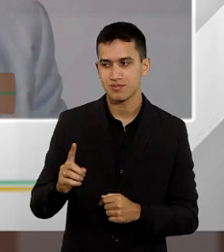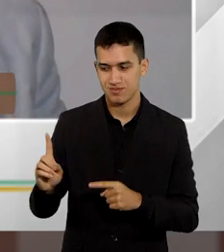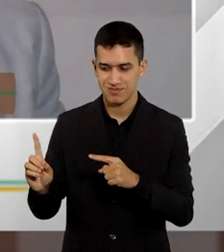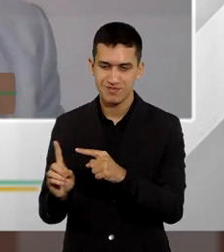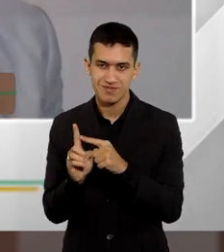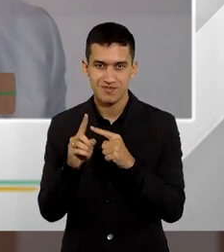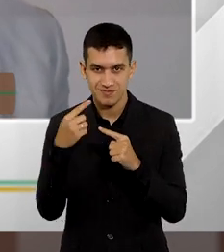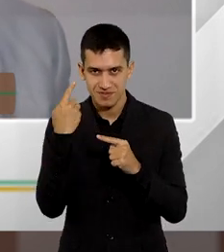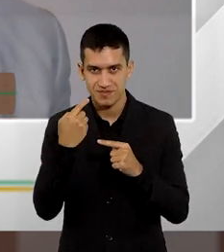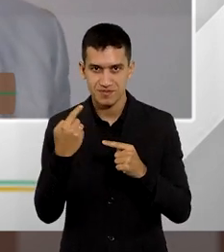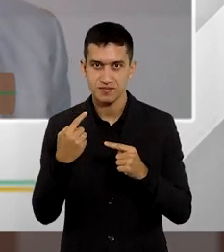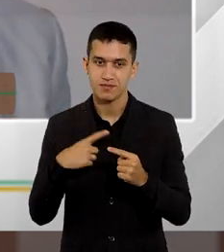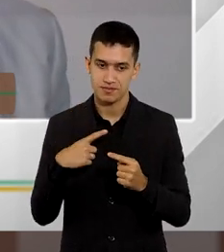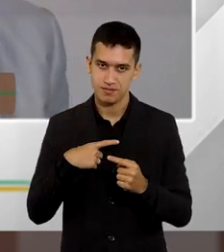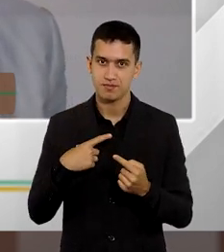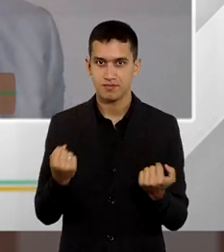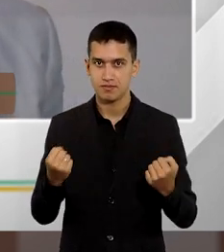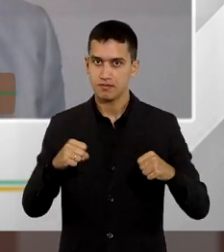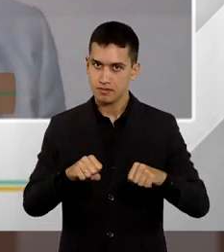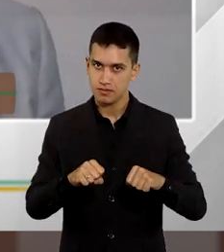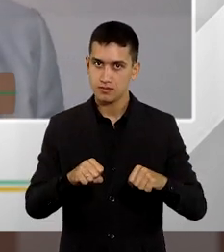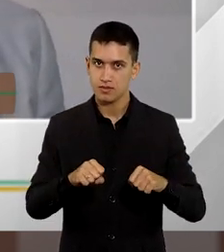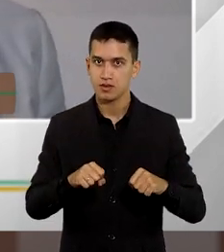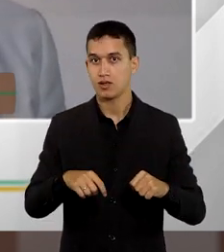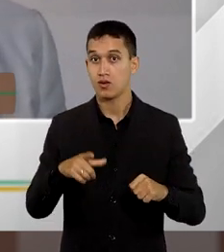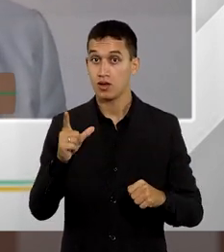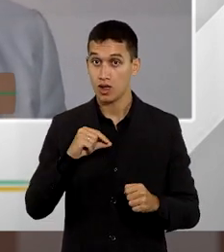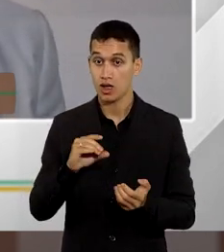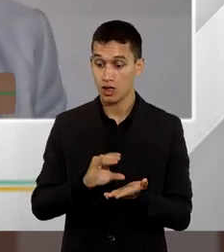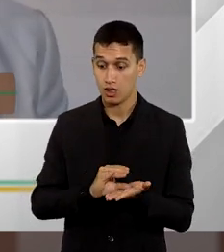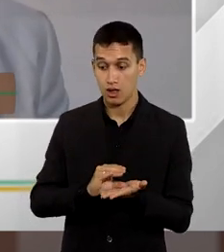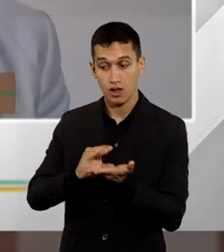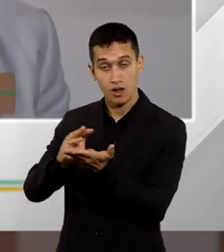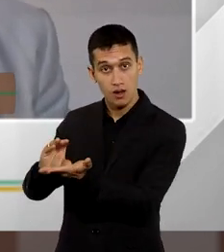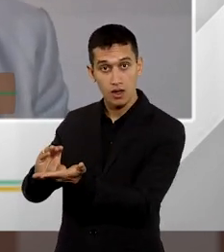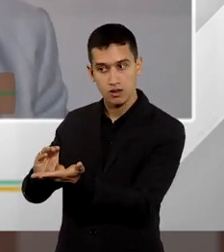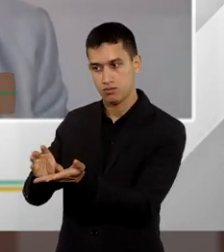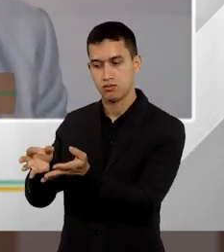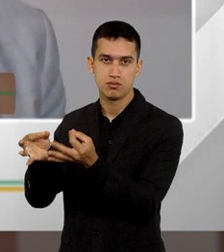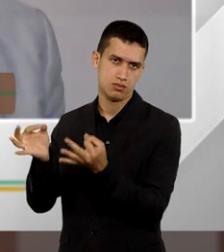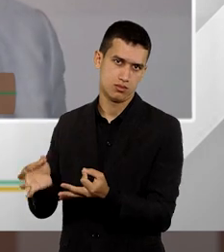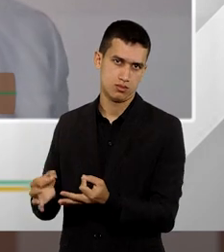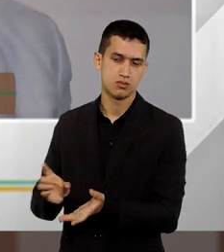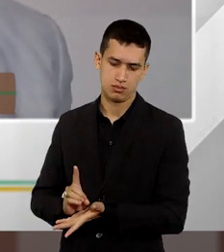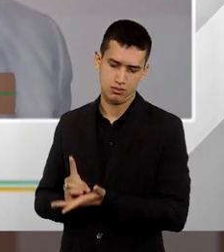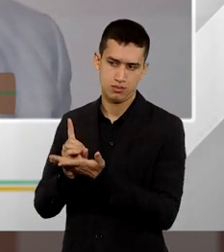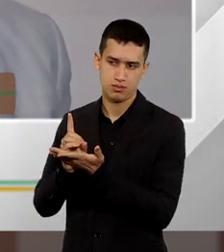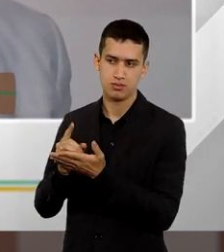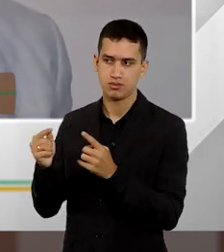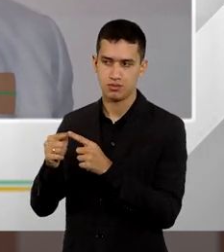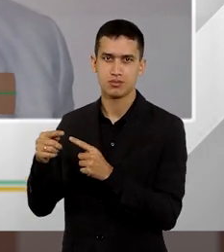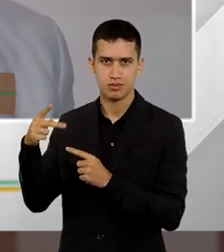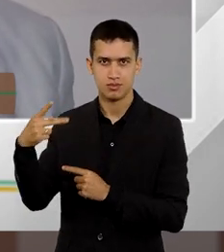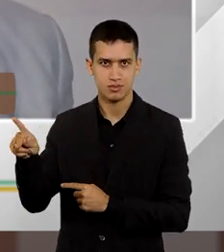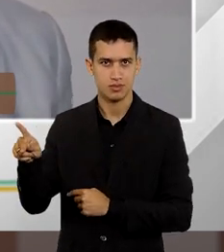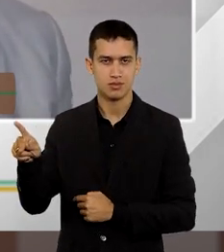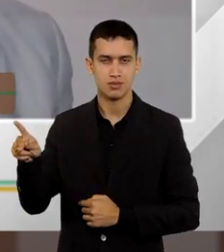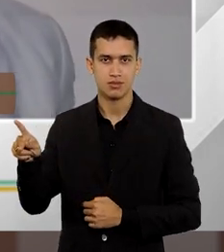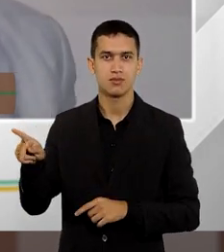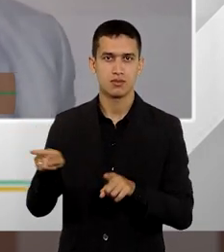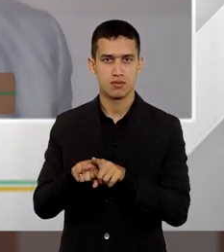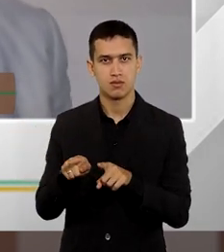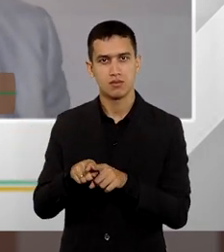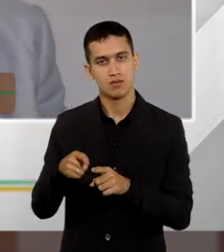advogado. E com esse intuito de criar uma verba honorária digna, ou seja, uma remuneração digna, também a nível subvencial,